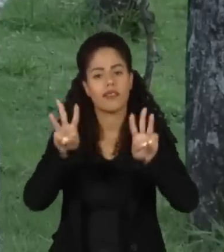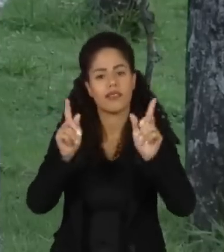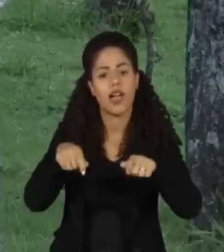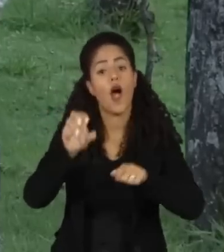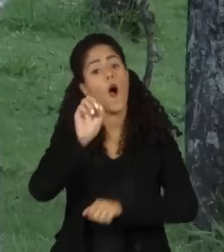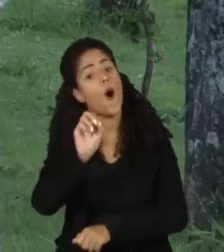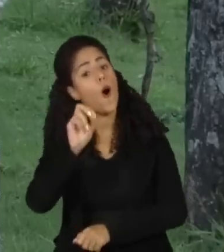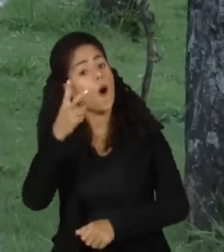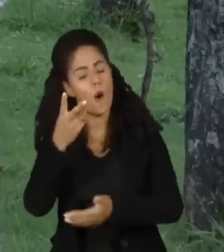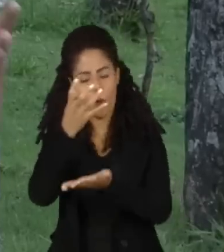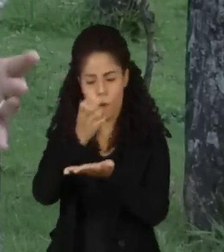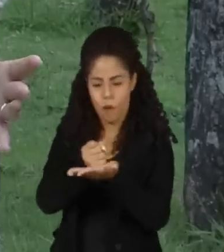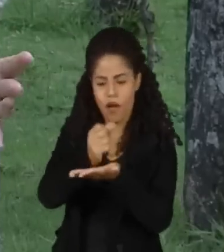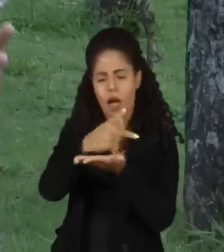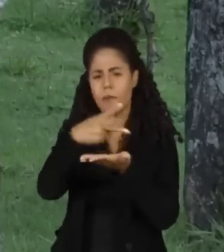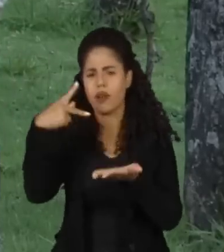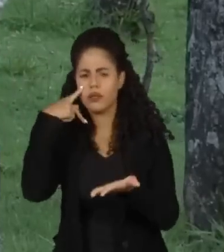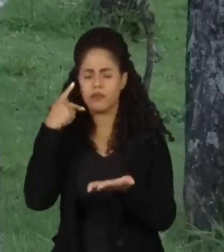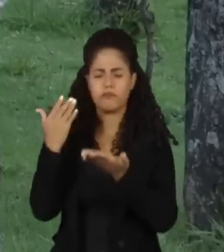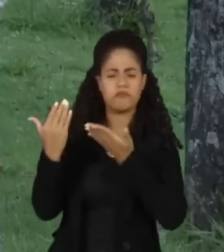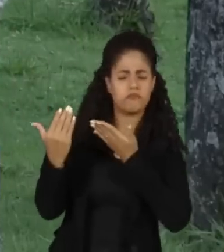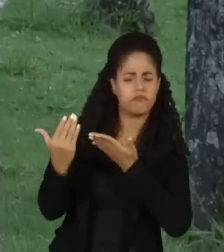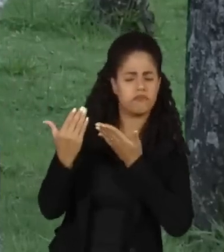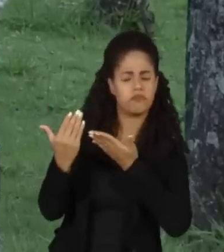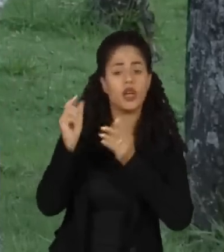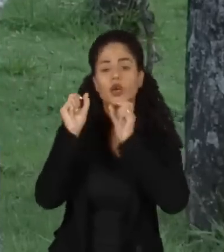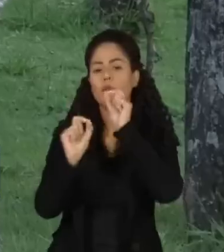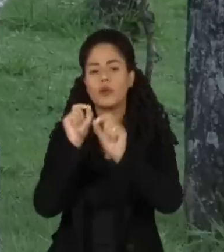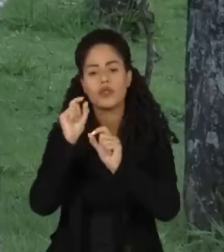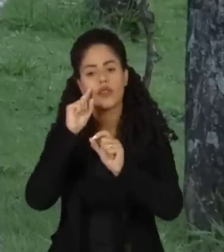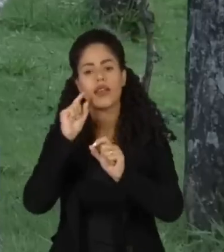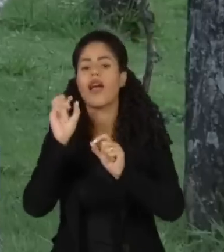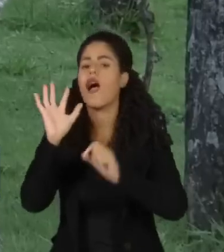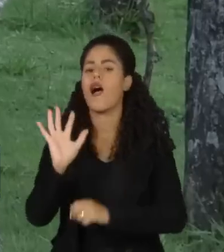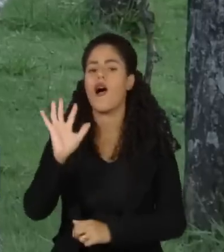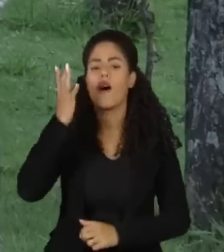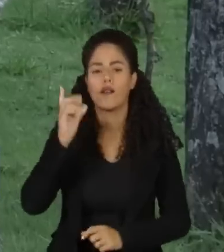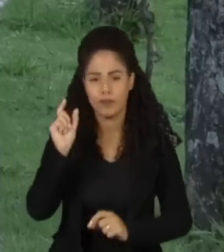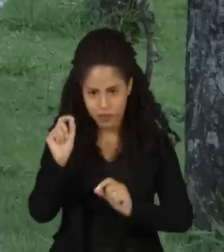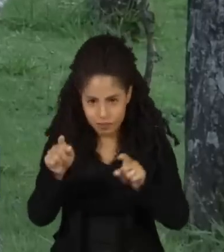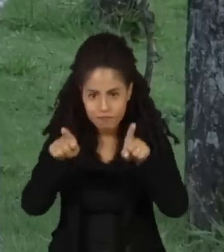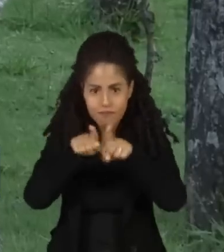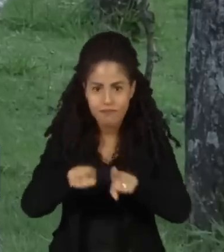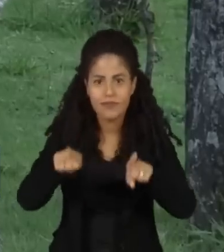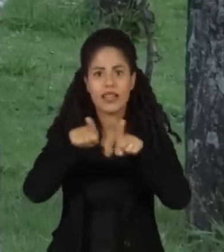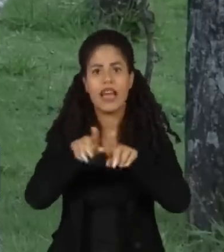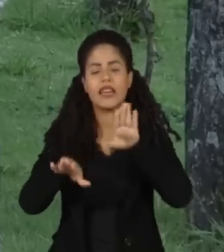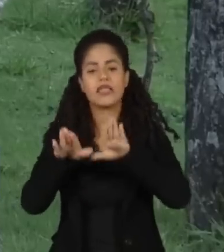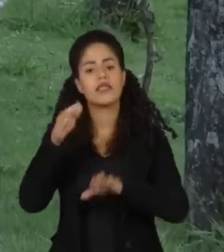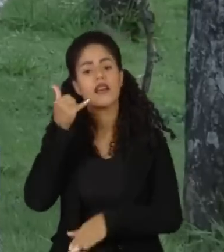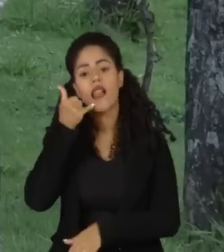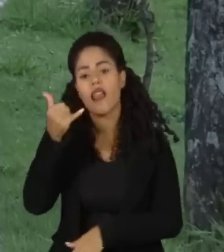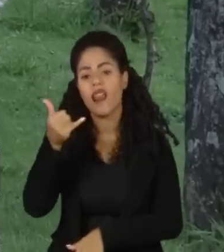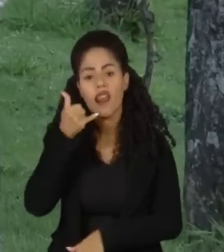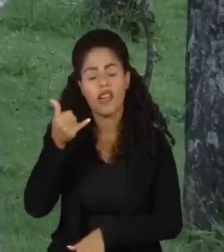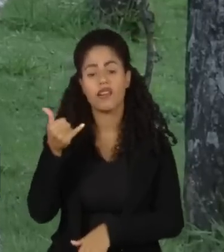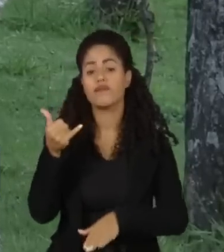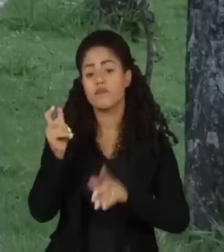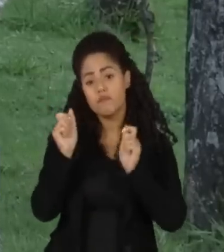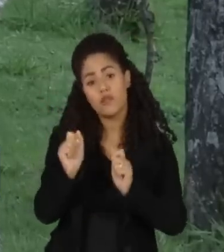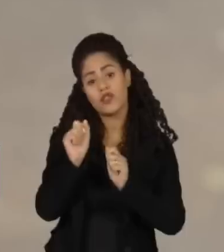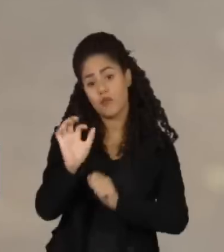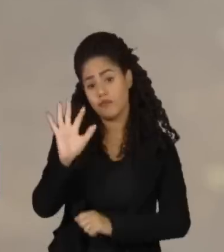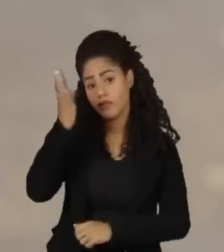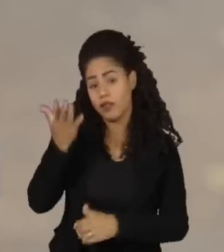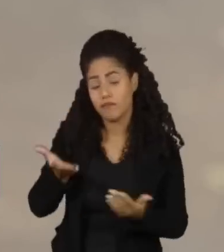baixados de sites duvidosos, que podem ser sugeridos até mesmo pela ligação de um falso funcionário